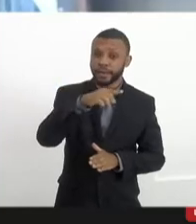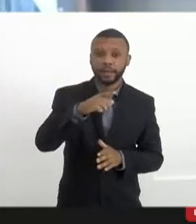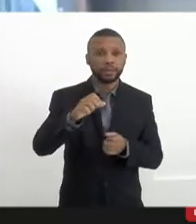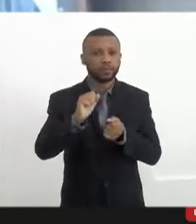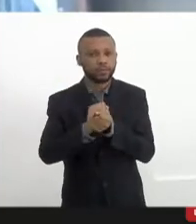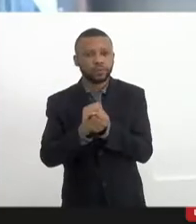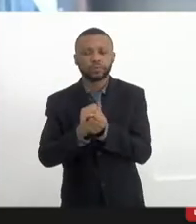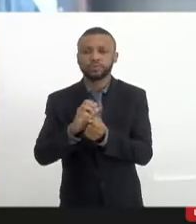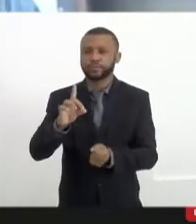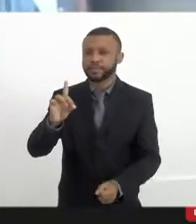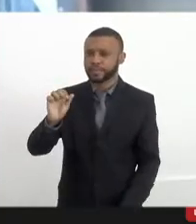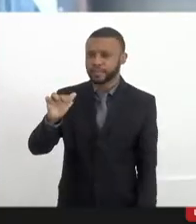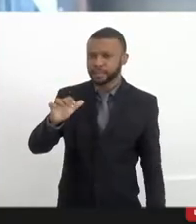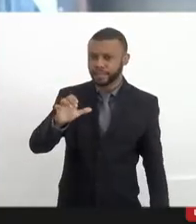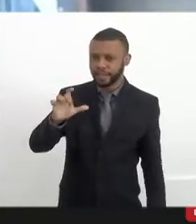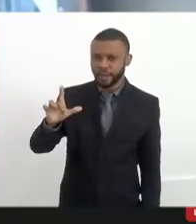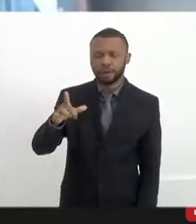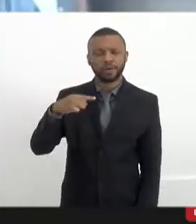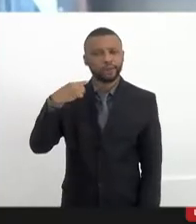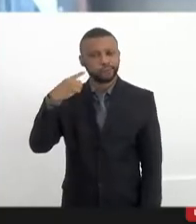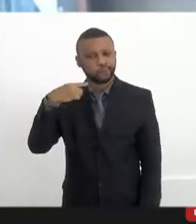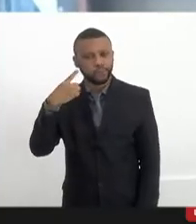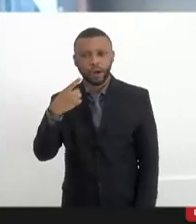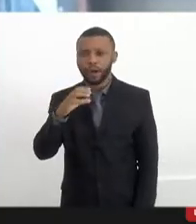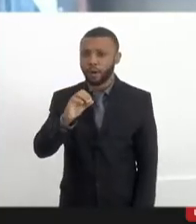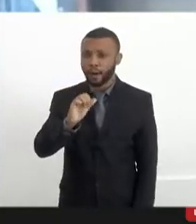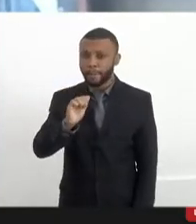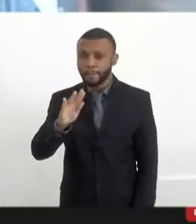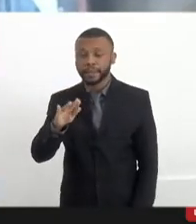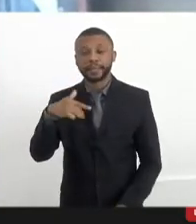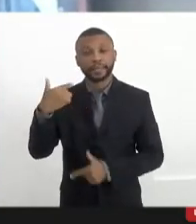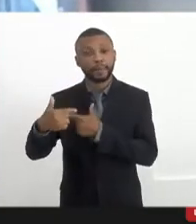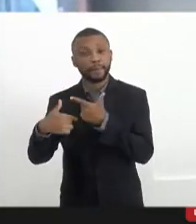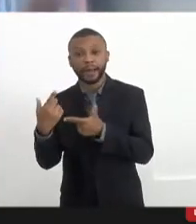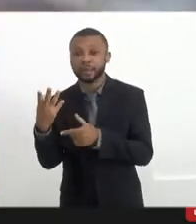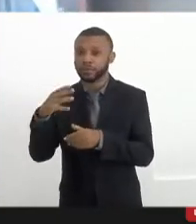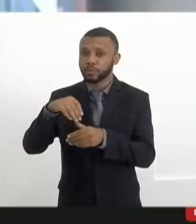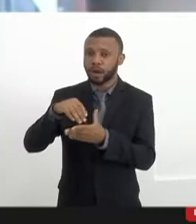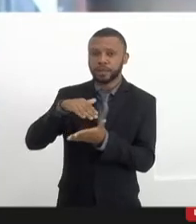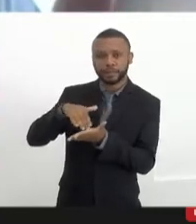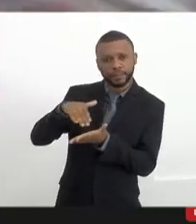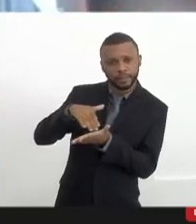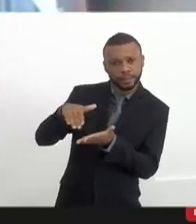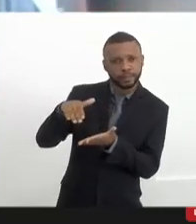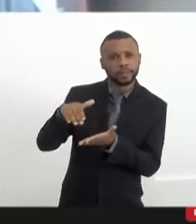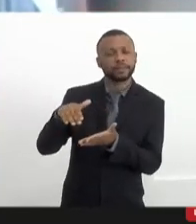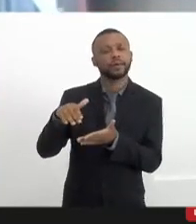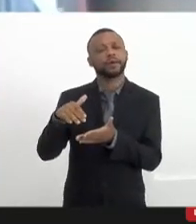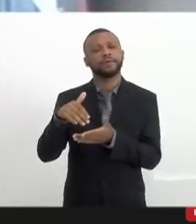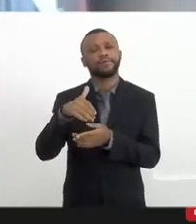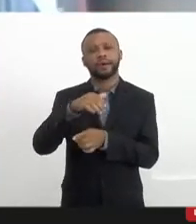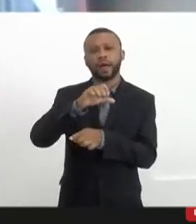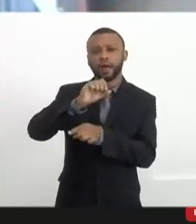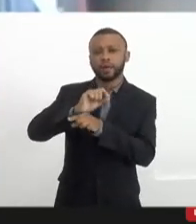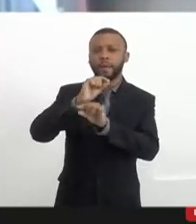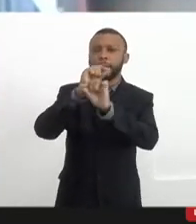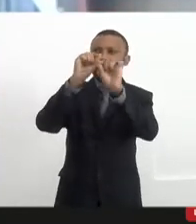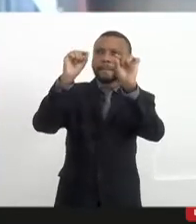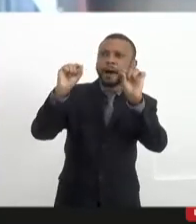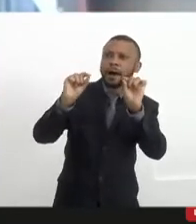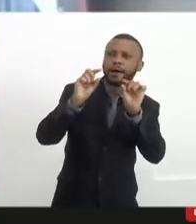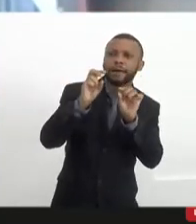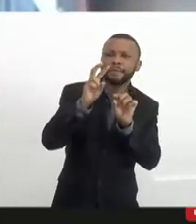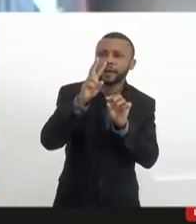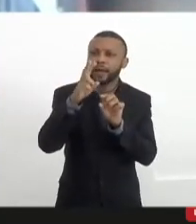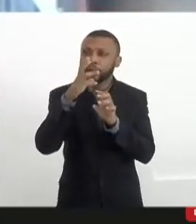Melo, que é um advogado da OAB, que é do nosso gabinete, trabalharam nisso, vendo outros estados, como é que é, como é que não é,